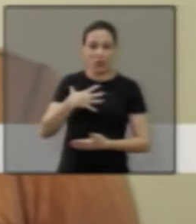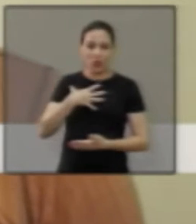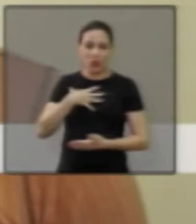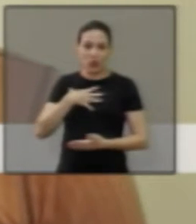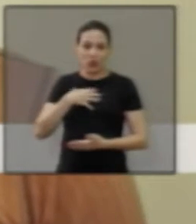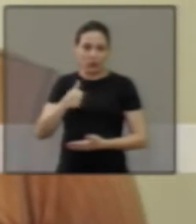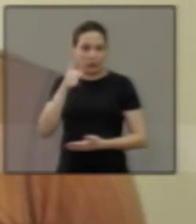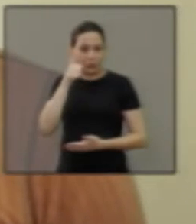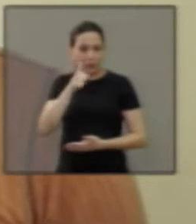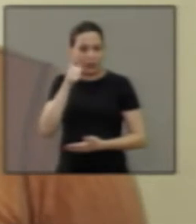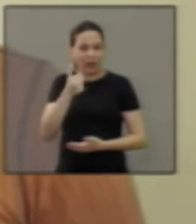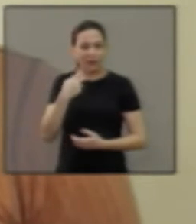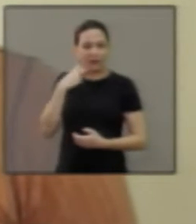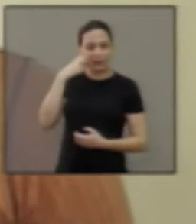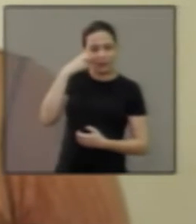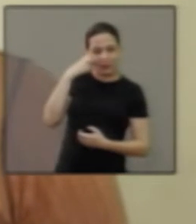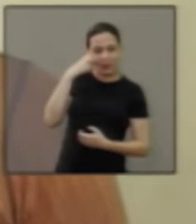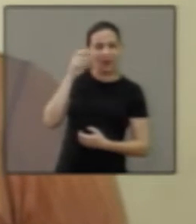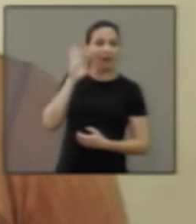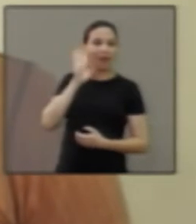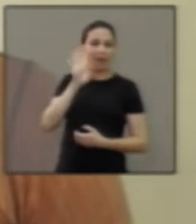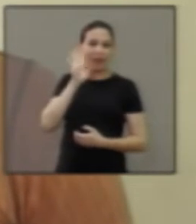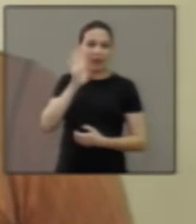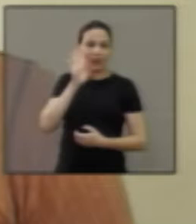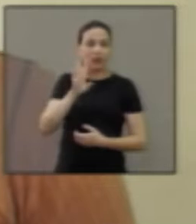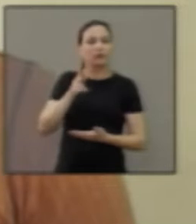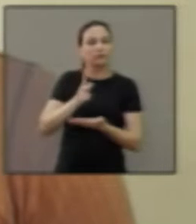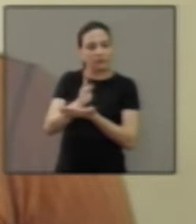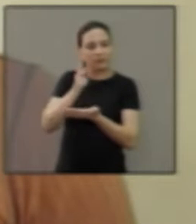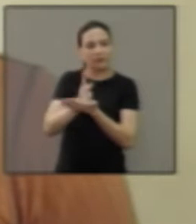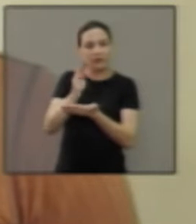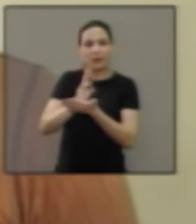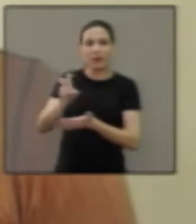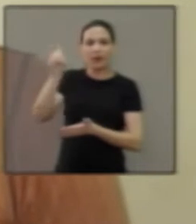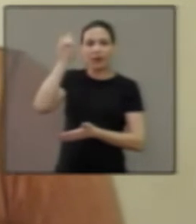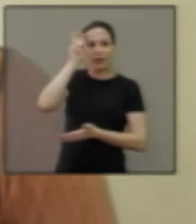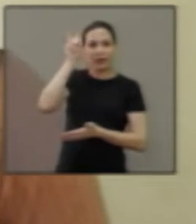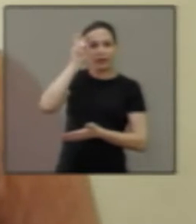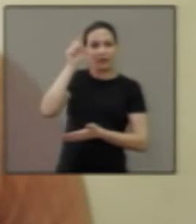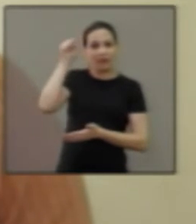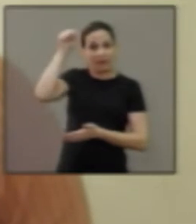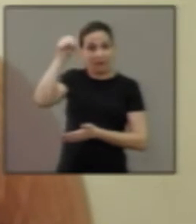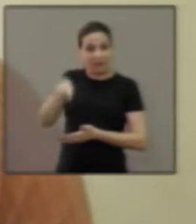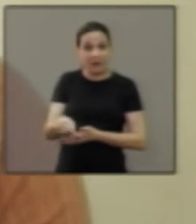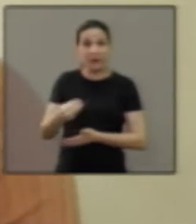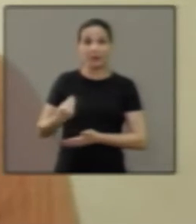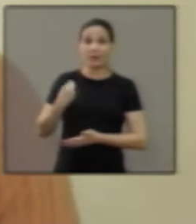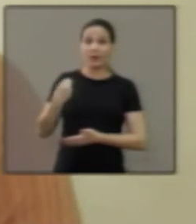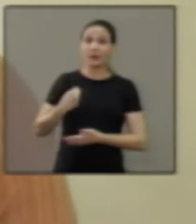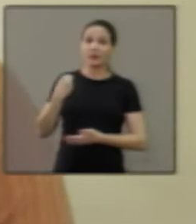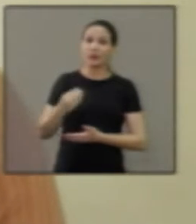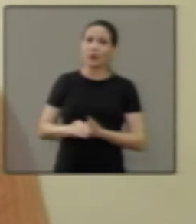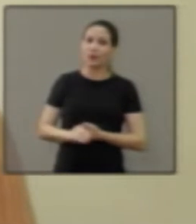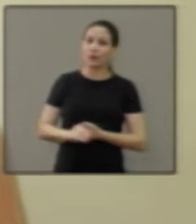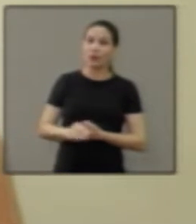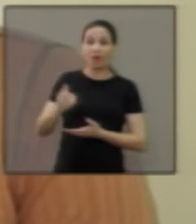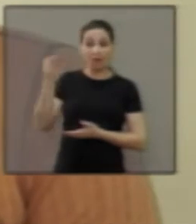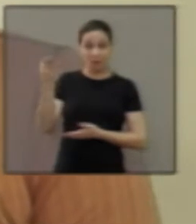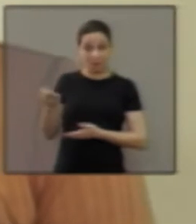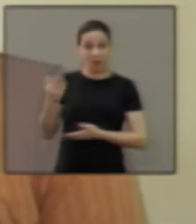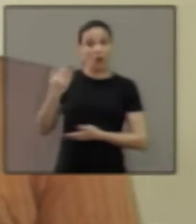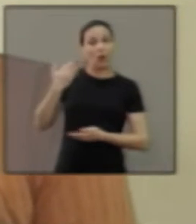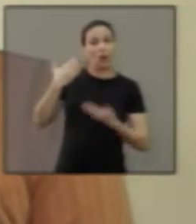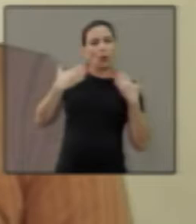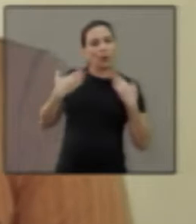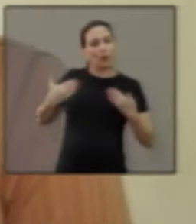é um pouco tímida. E ela achou muito legal. E toda quinta-feira a gente está vindo aqui trazer ela para participar.